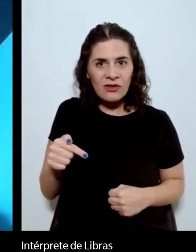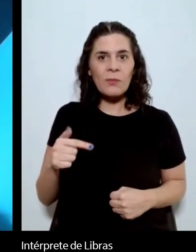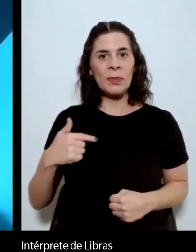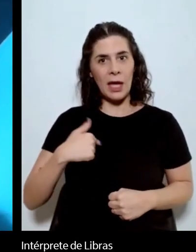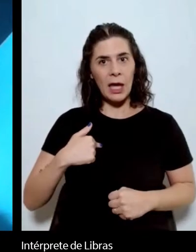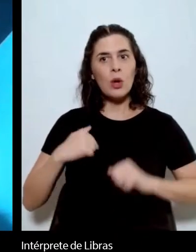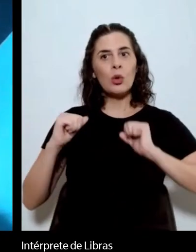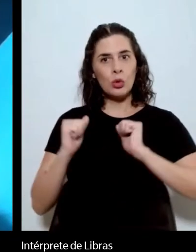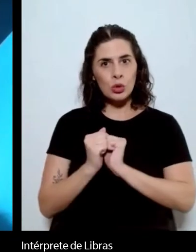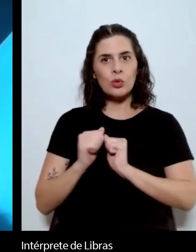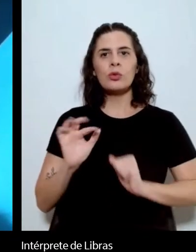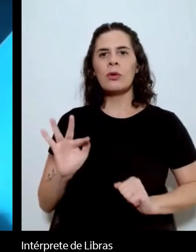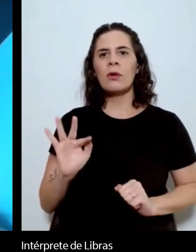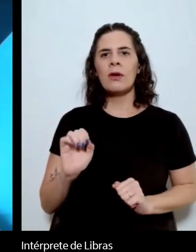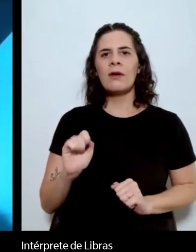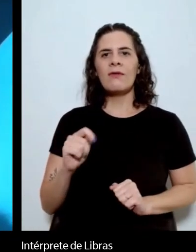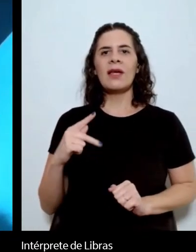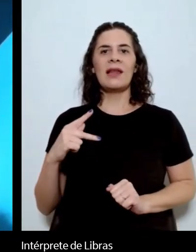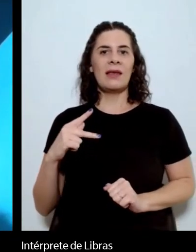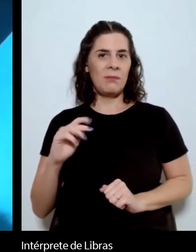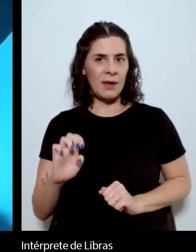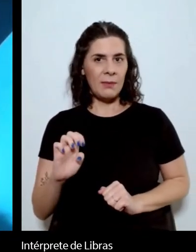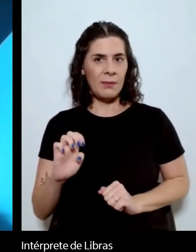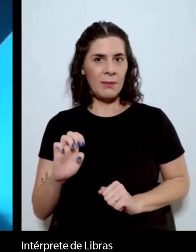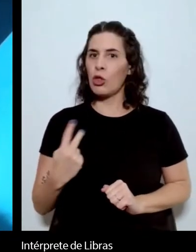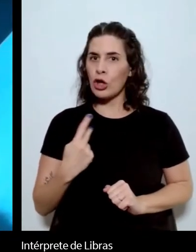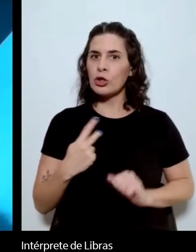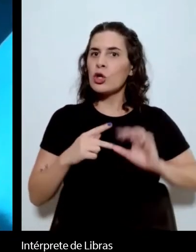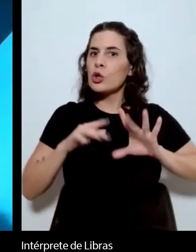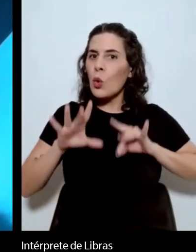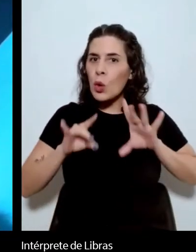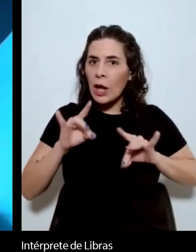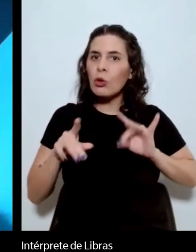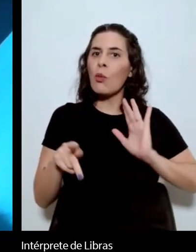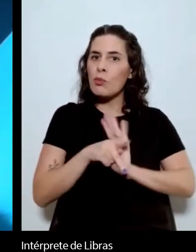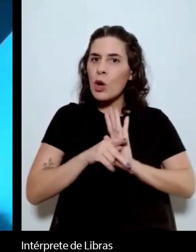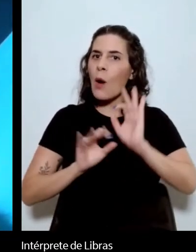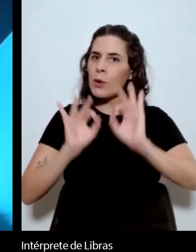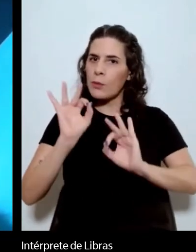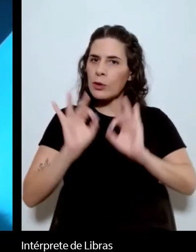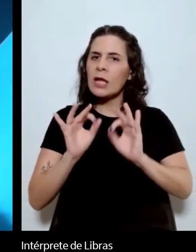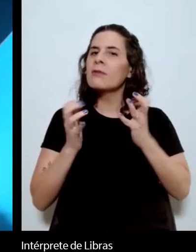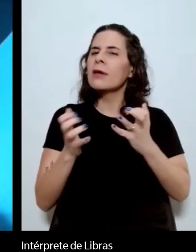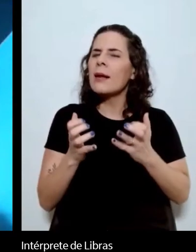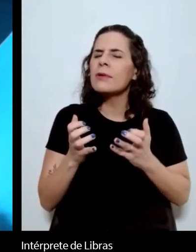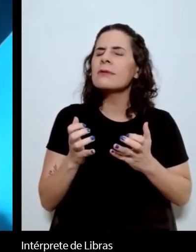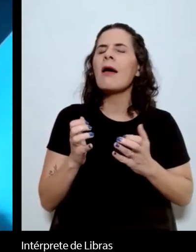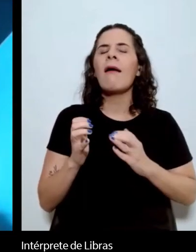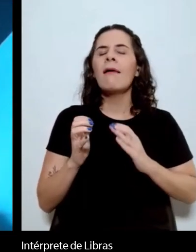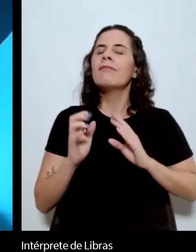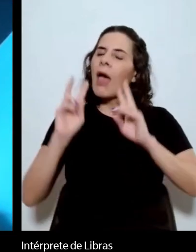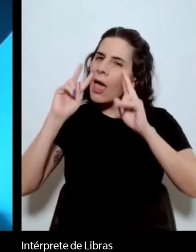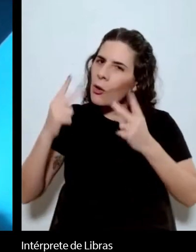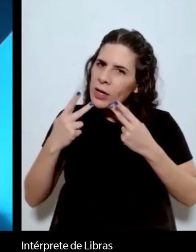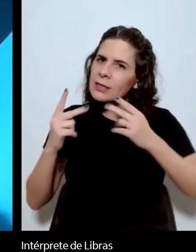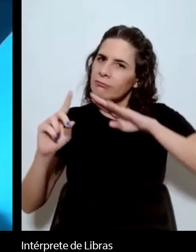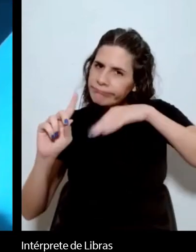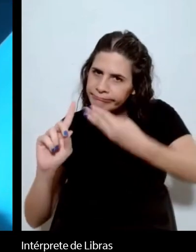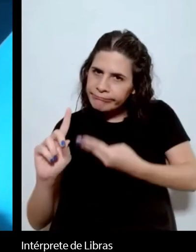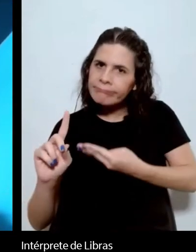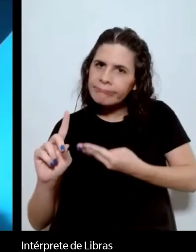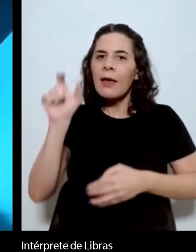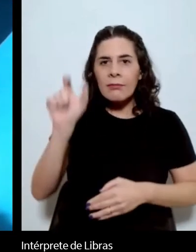curadores do projeto, queremos reconhecer a importância do Cláudio Ney Ferreira, com quem principiamos o projeto em